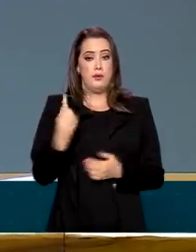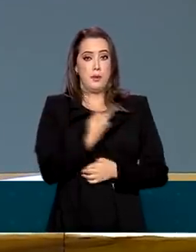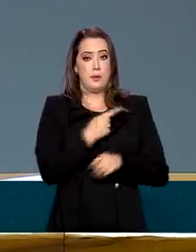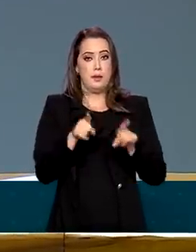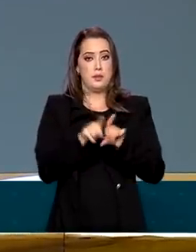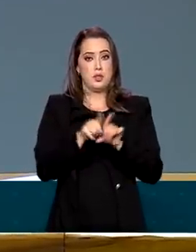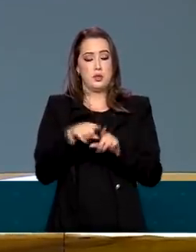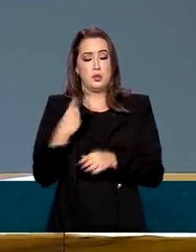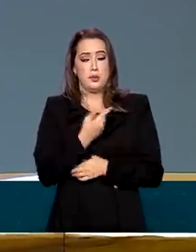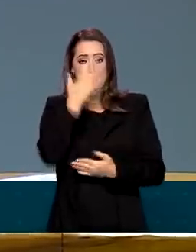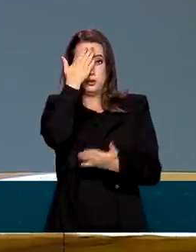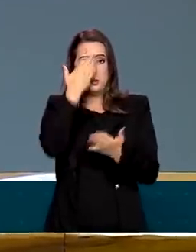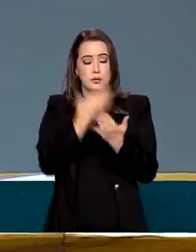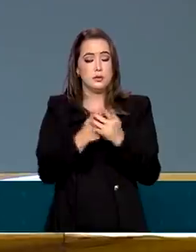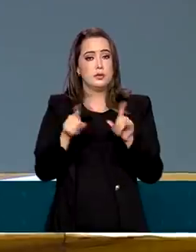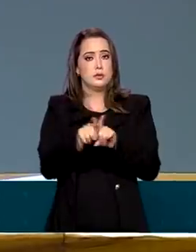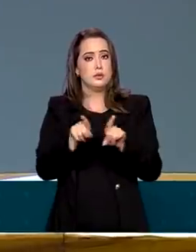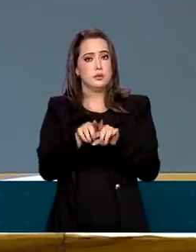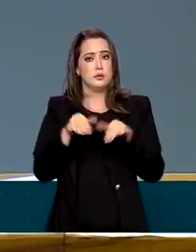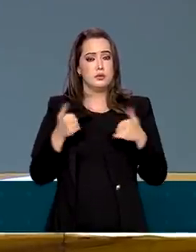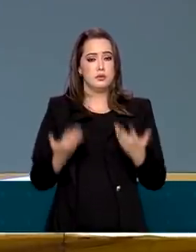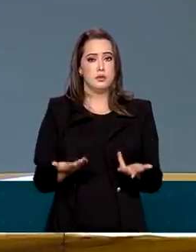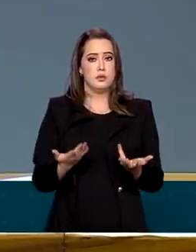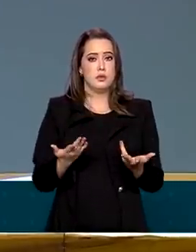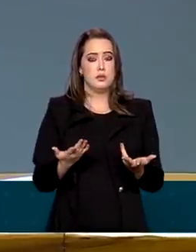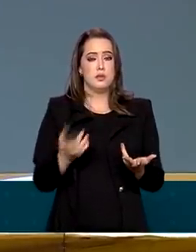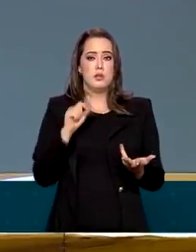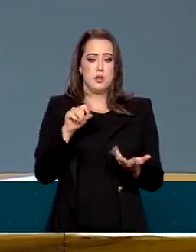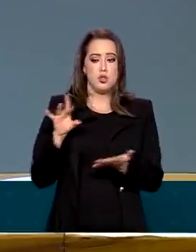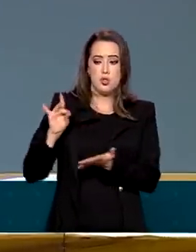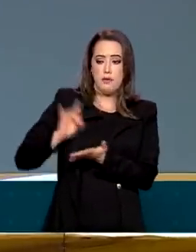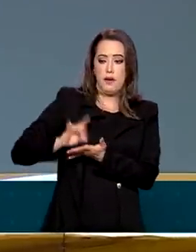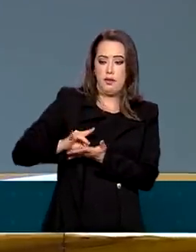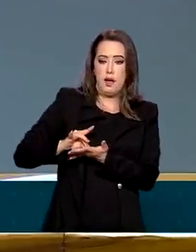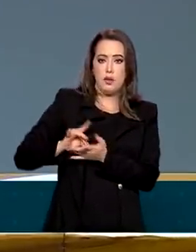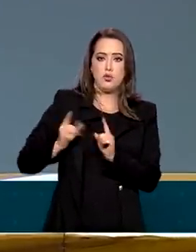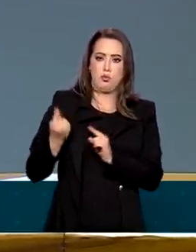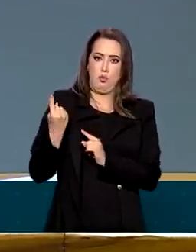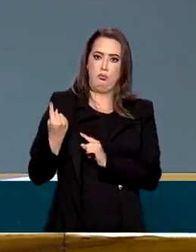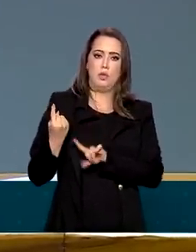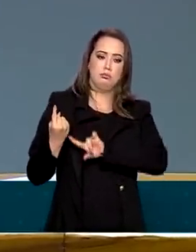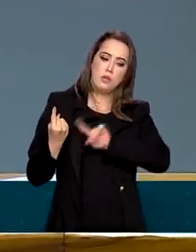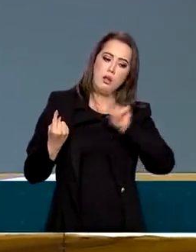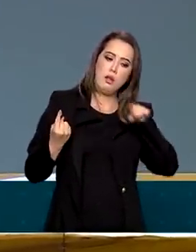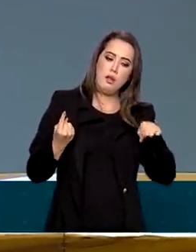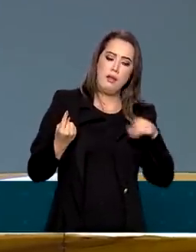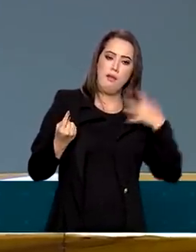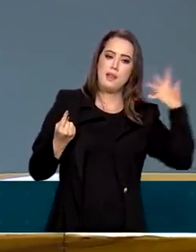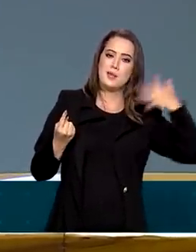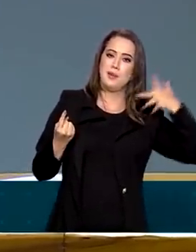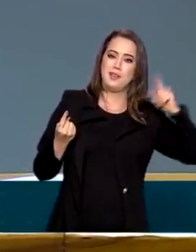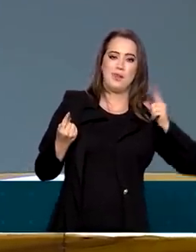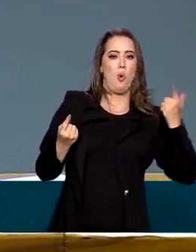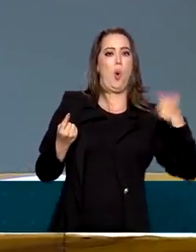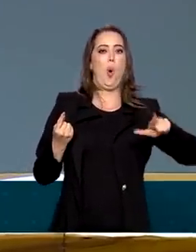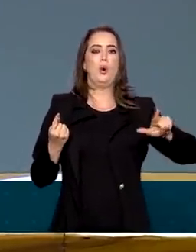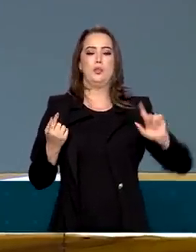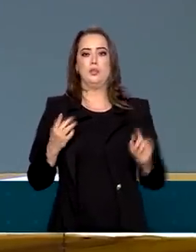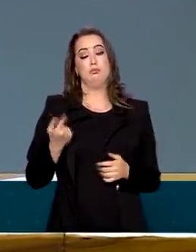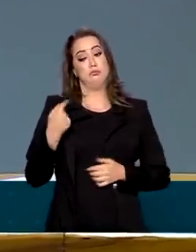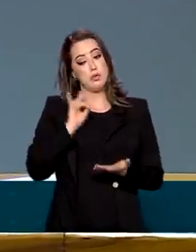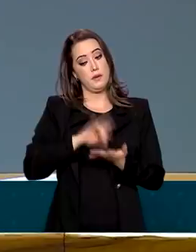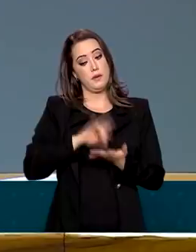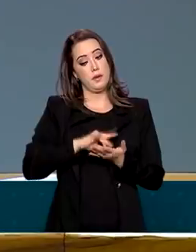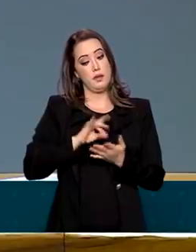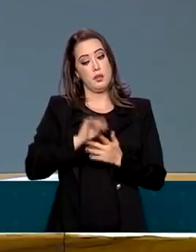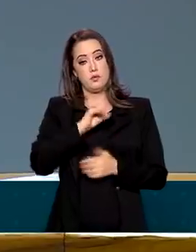acho também o seguinte, uma coisa é a realidade, outra coisa é a narrativa. A realidade fiscal, quando eu saí, fui aos Estados Unidos,